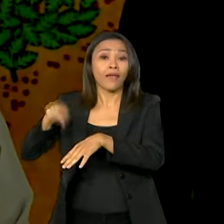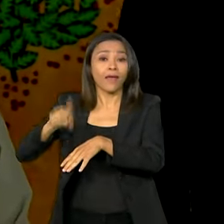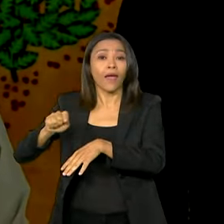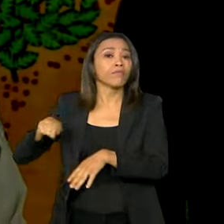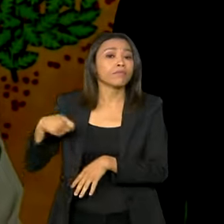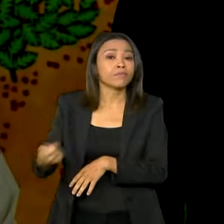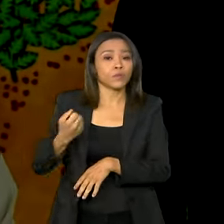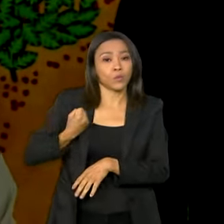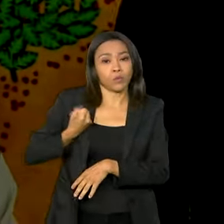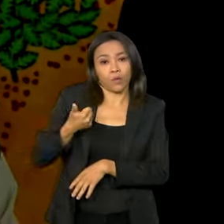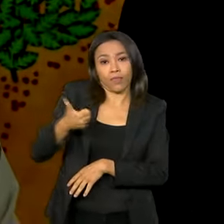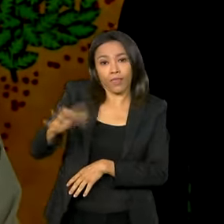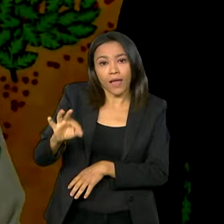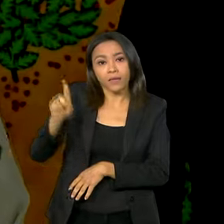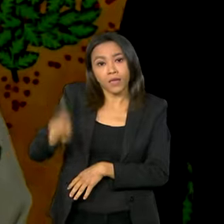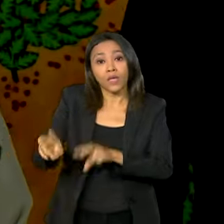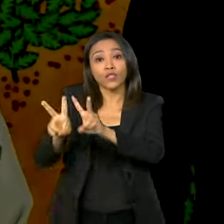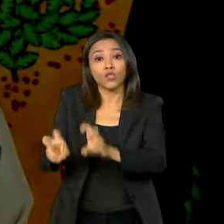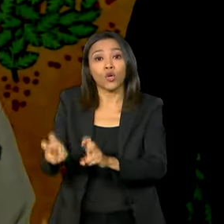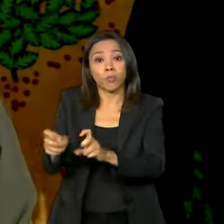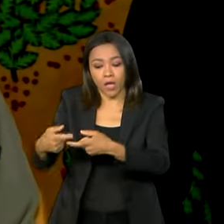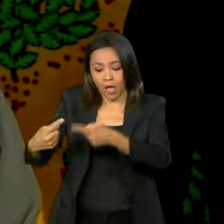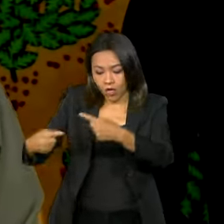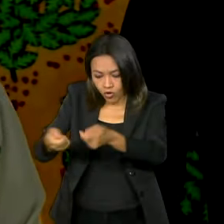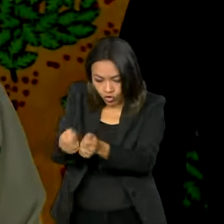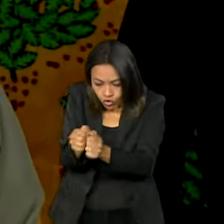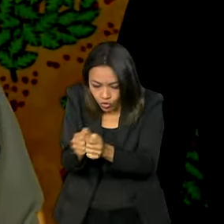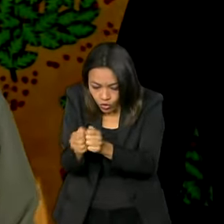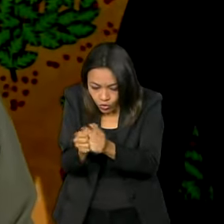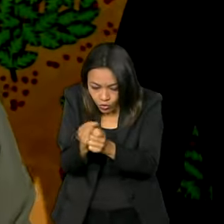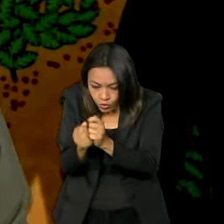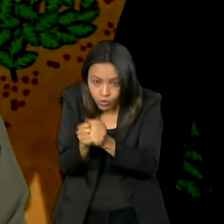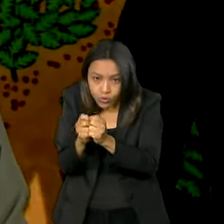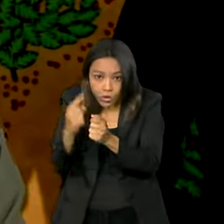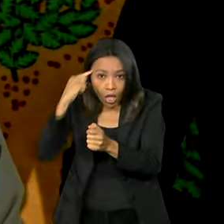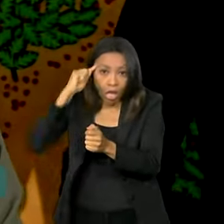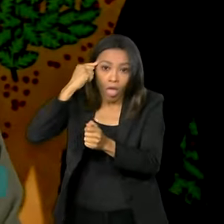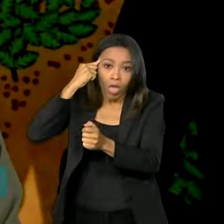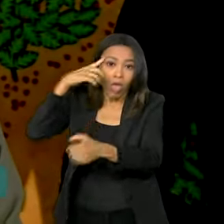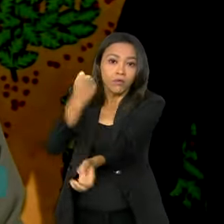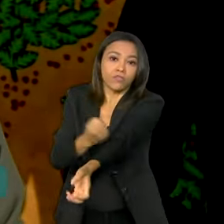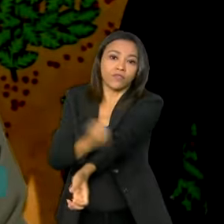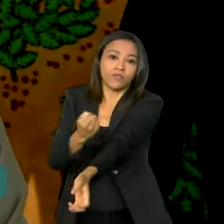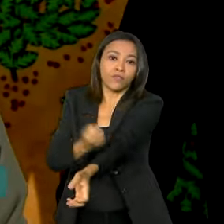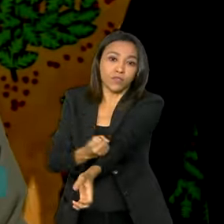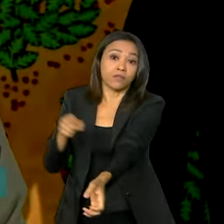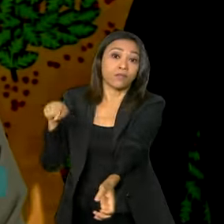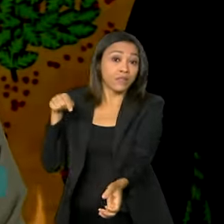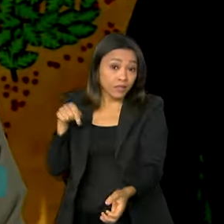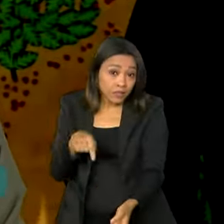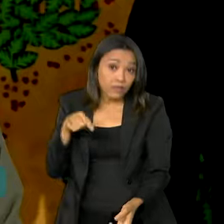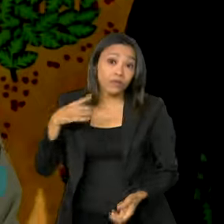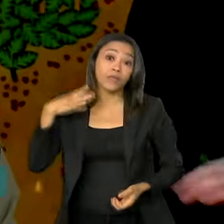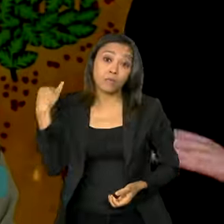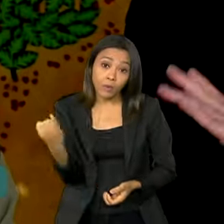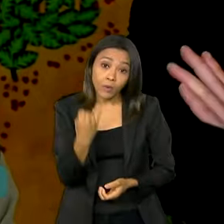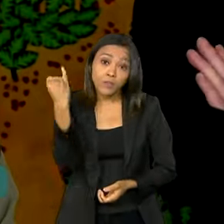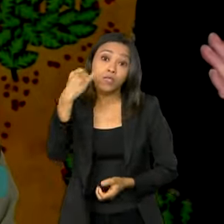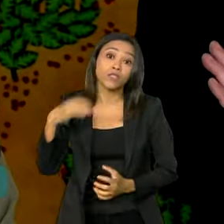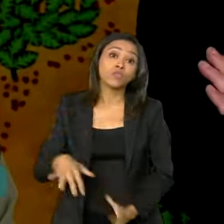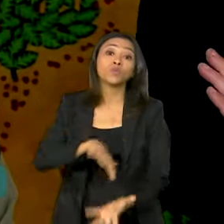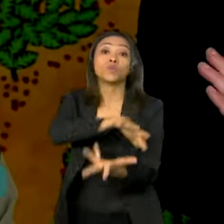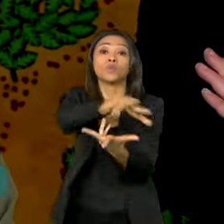refere a jogo patológico, a dependência em jogos. É importante no mundo de hoje uma